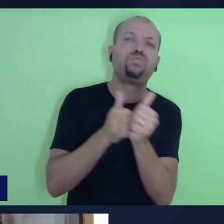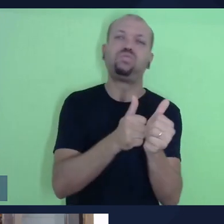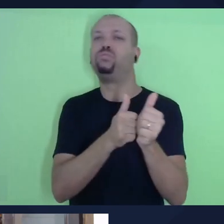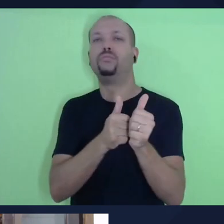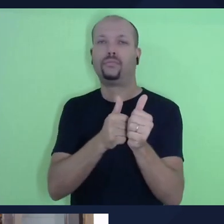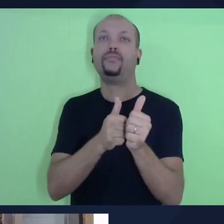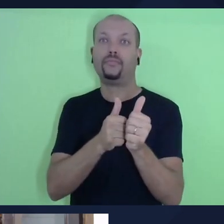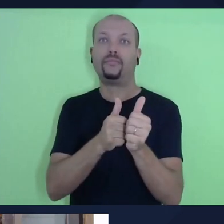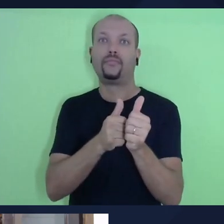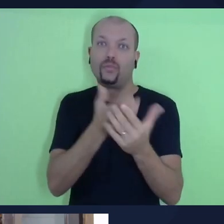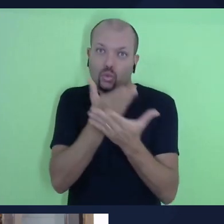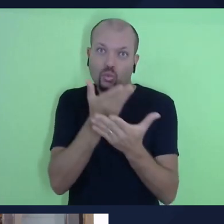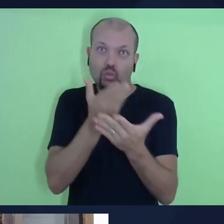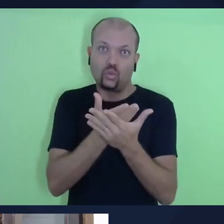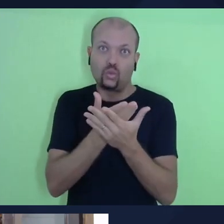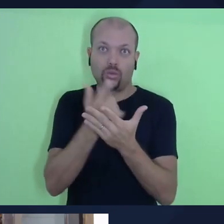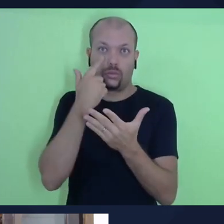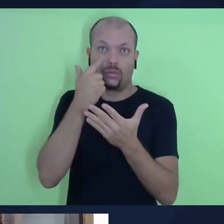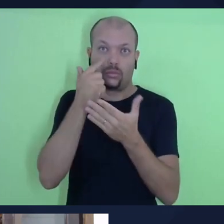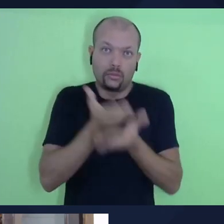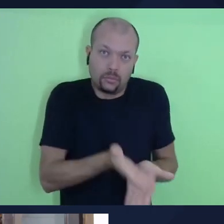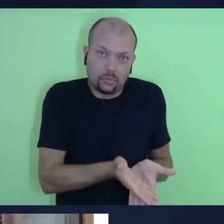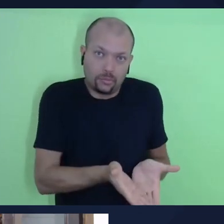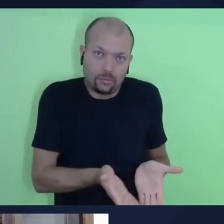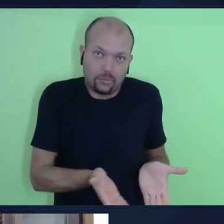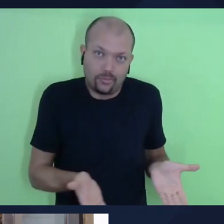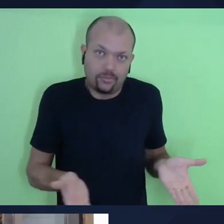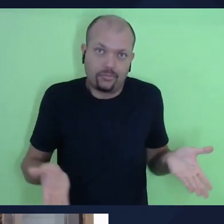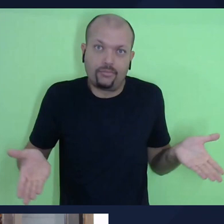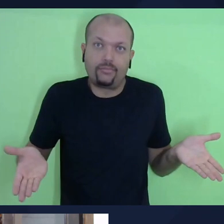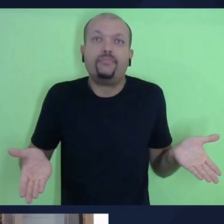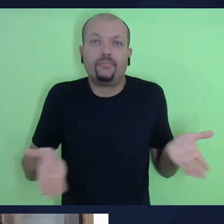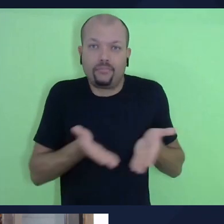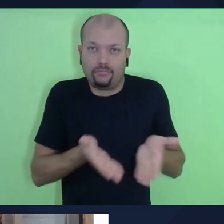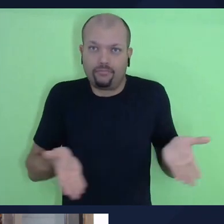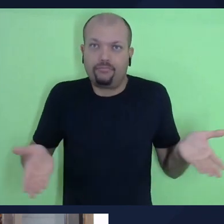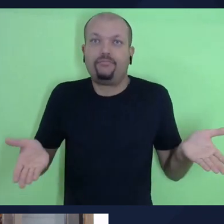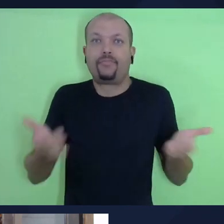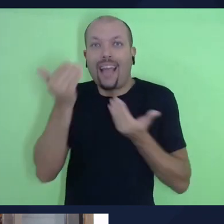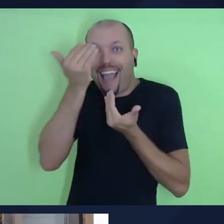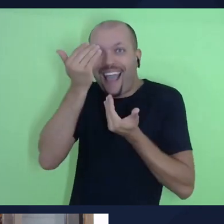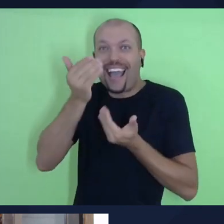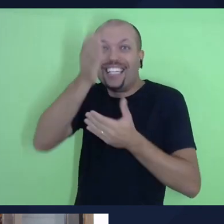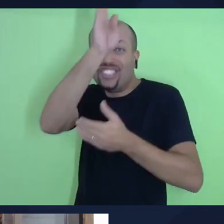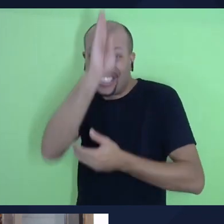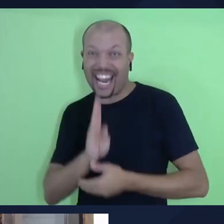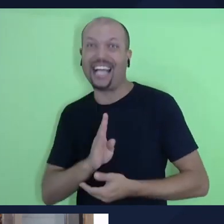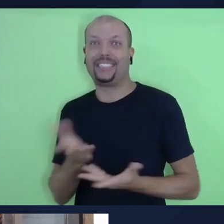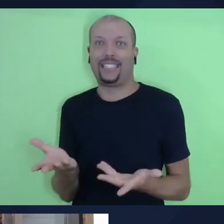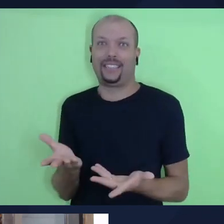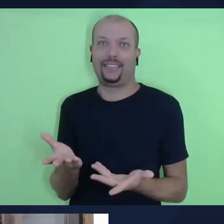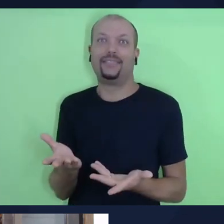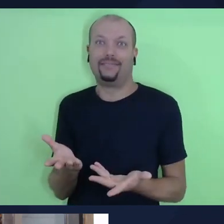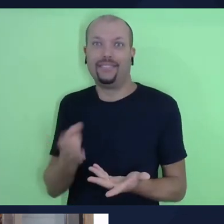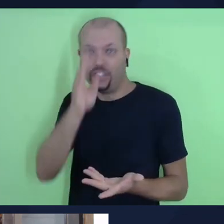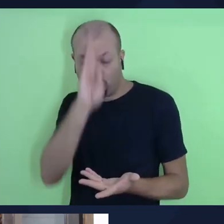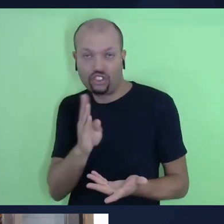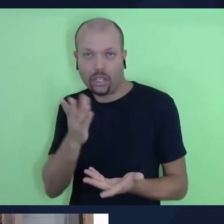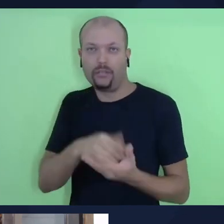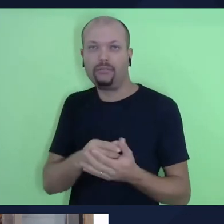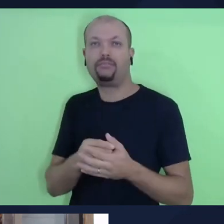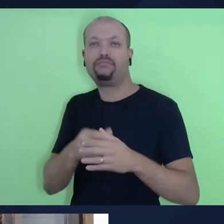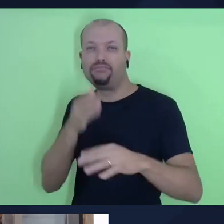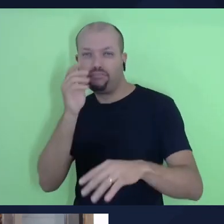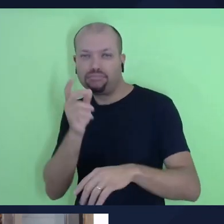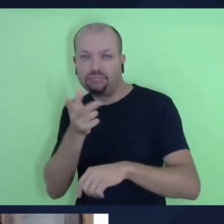estudo desta lição, você pode gratuitamente adquirir, ou aliás, ler, acessar o estudo desta